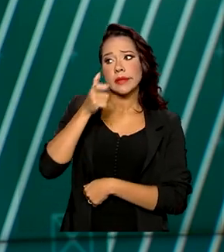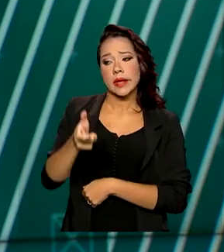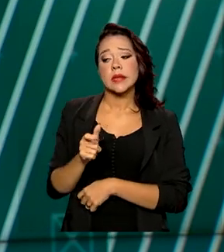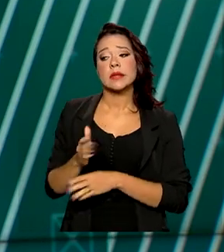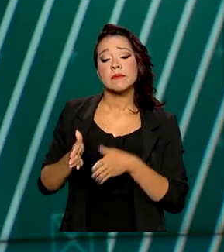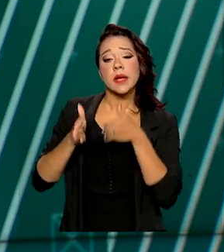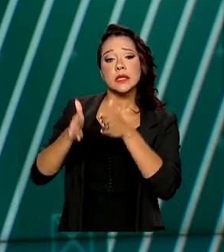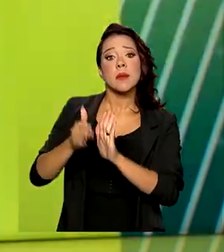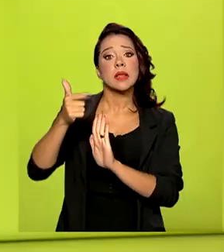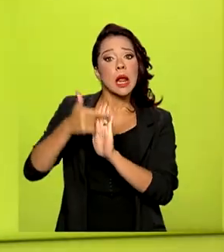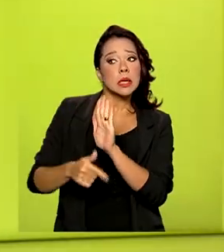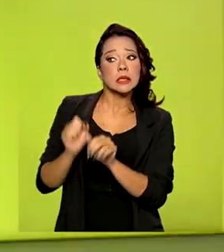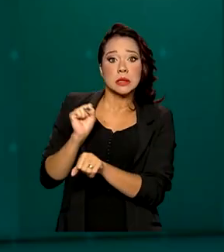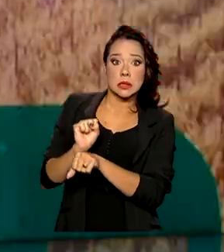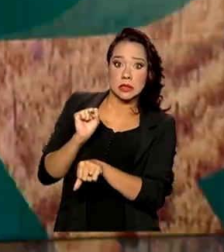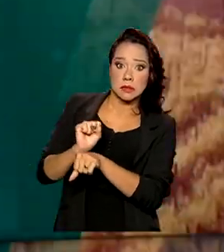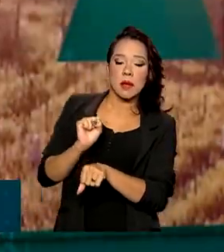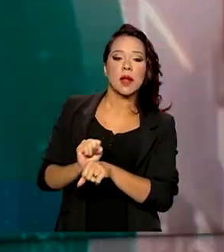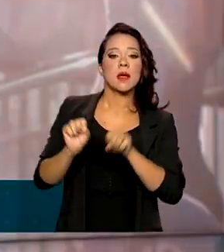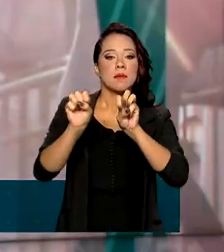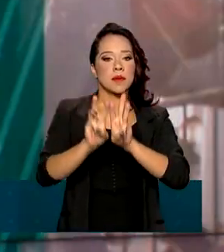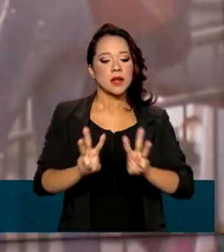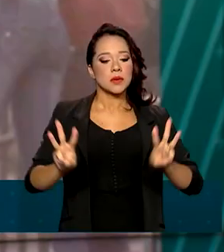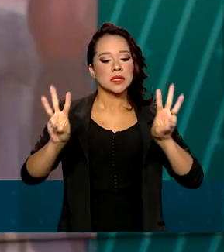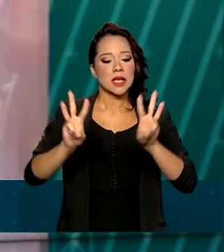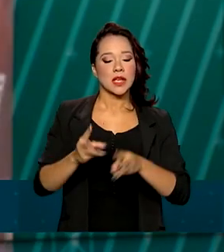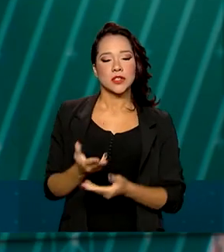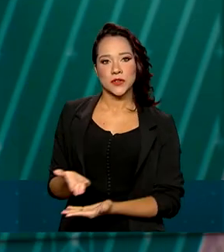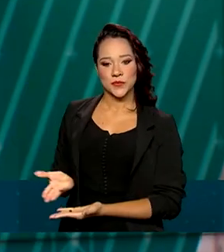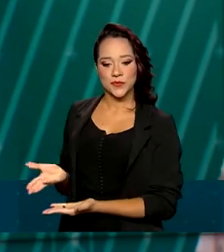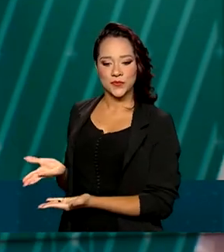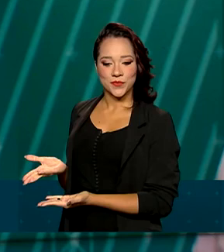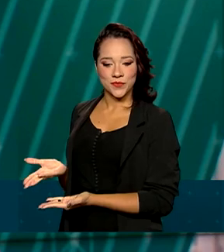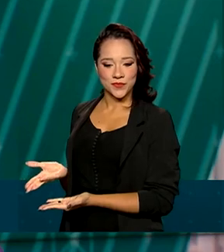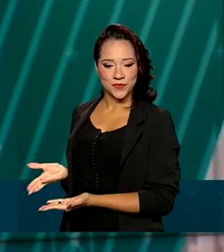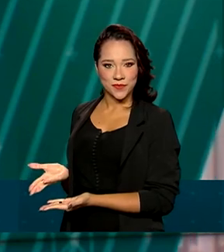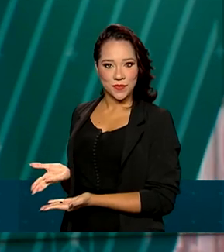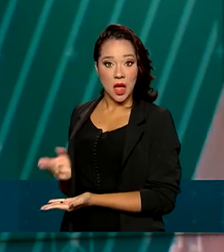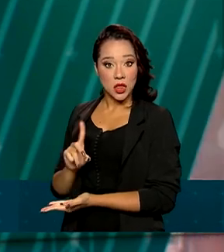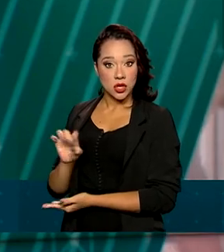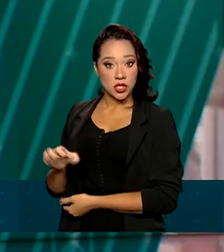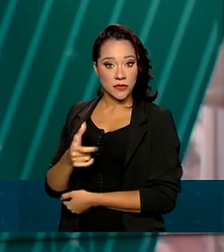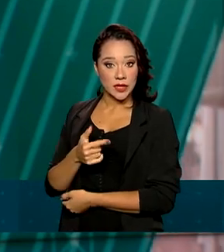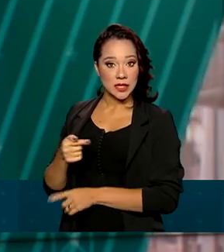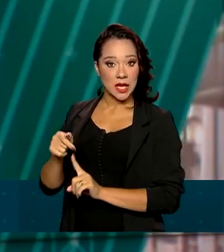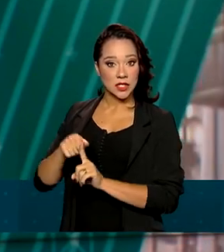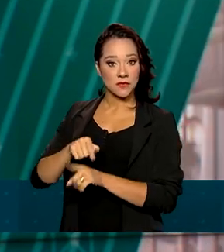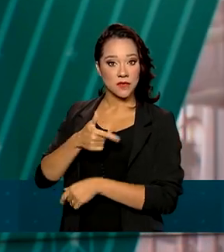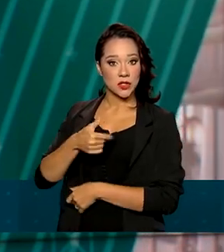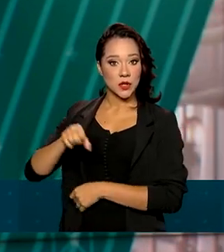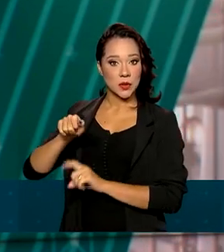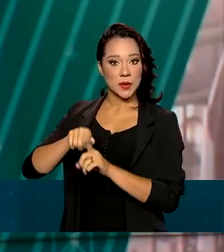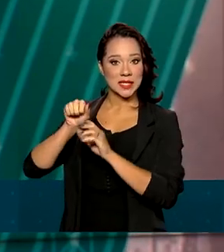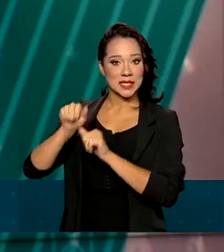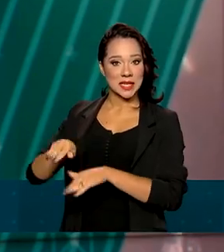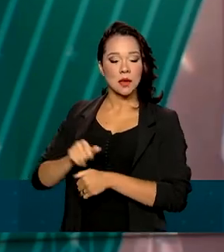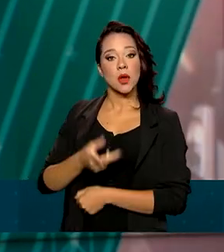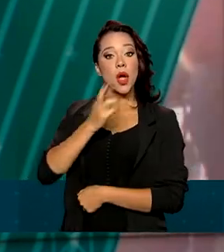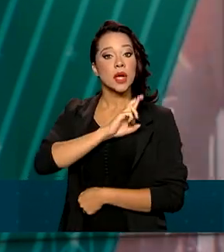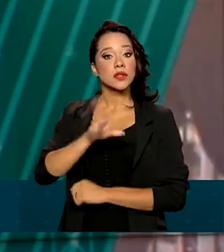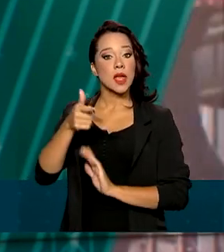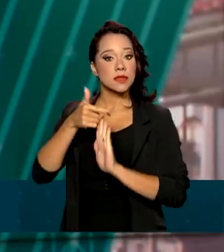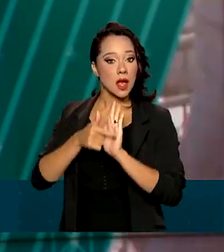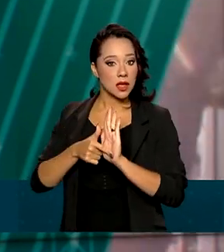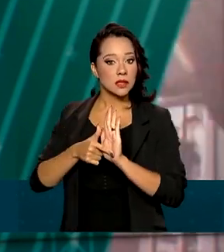em participar da lista de espera pelo site do Acesso Único nos dias 27 e 28 de setembro. O resultado da